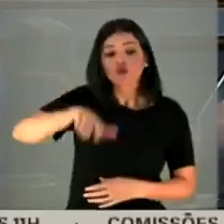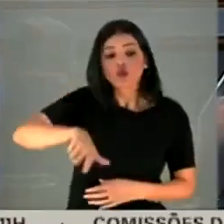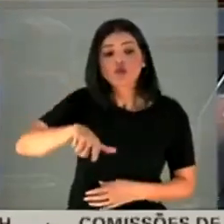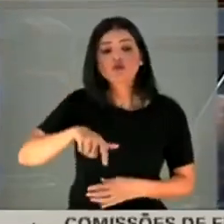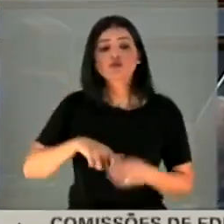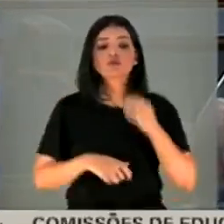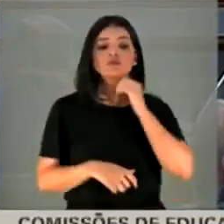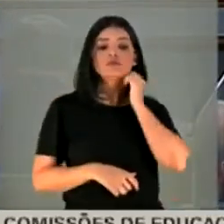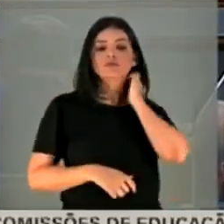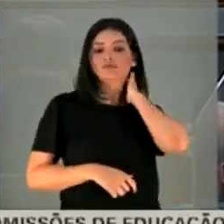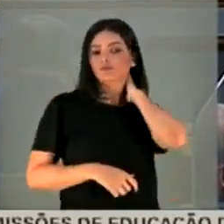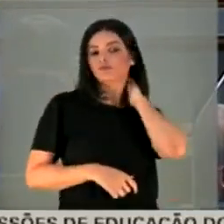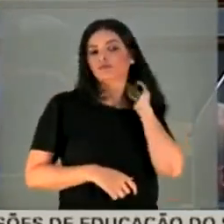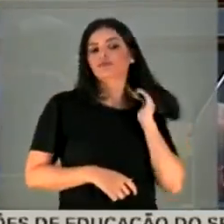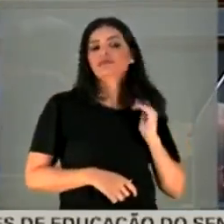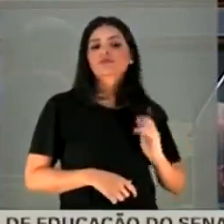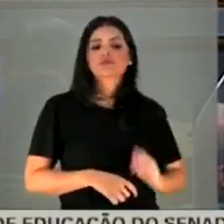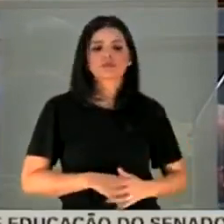repetisse o áudio.